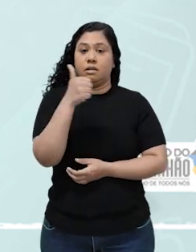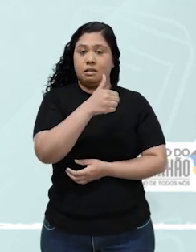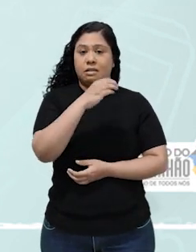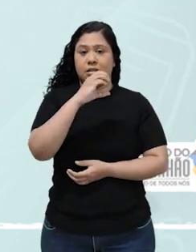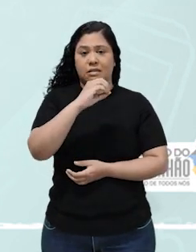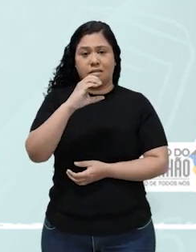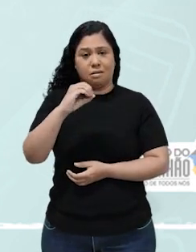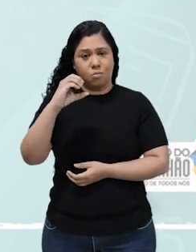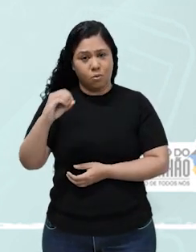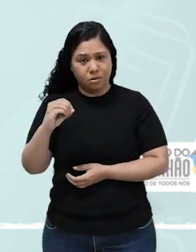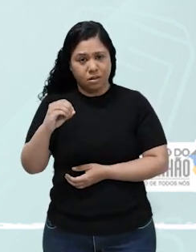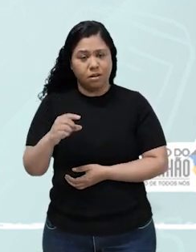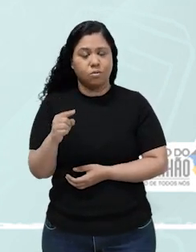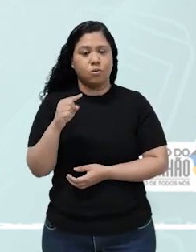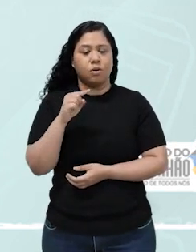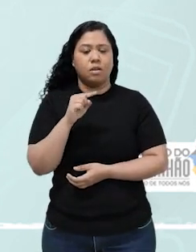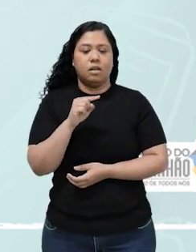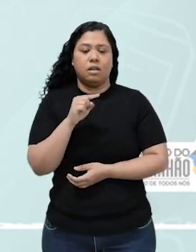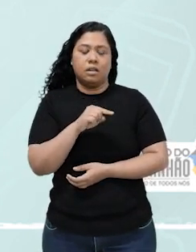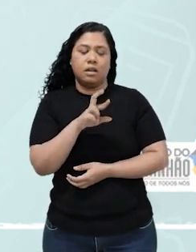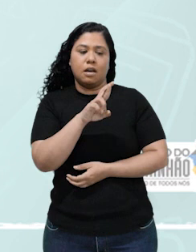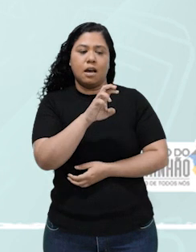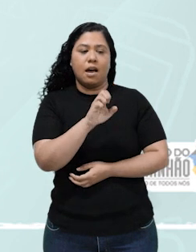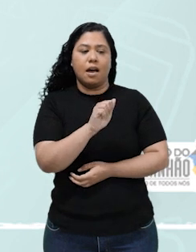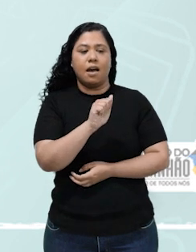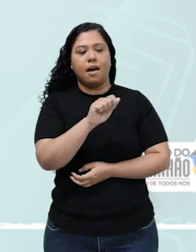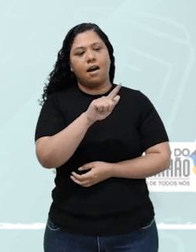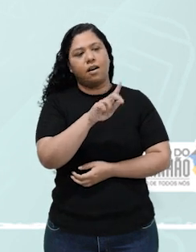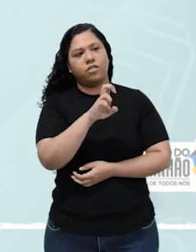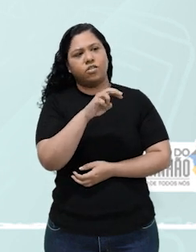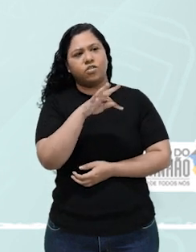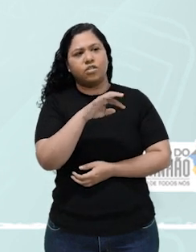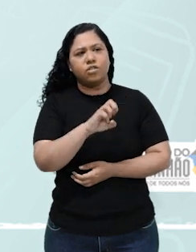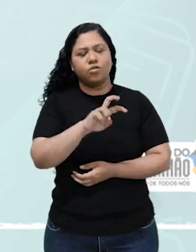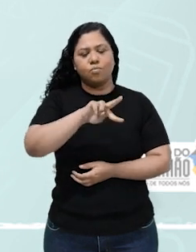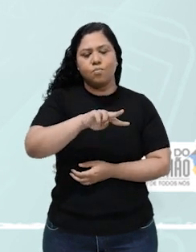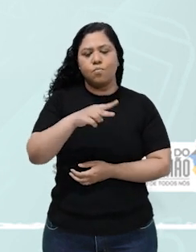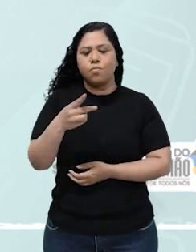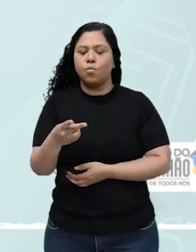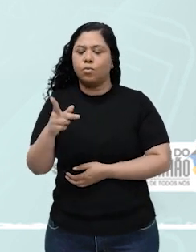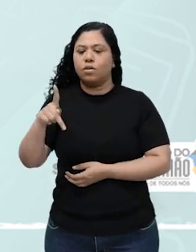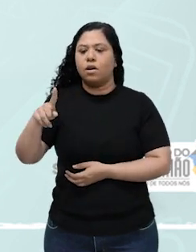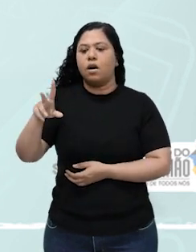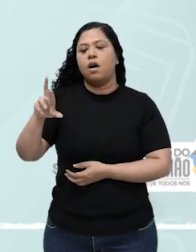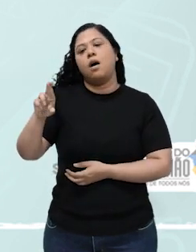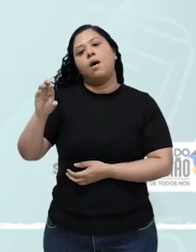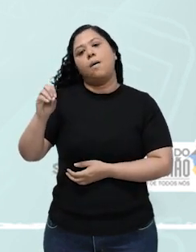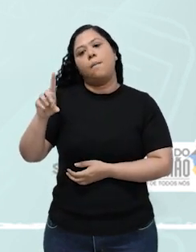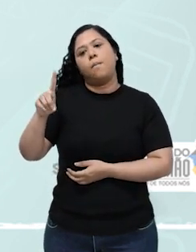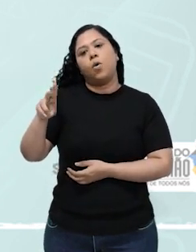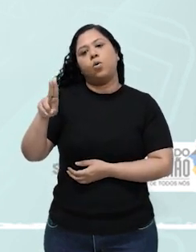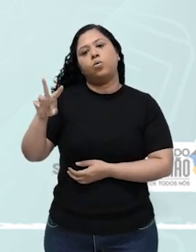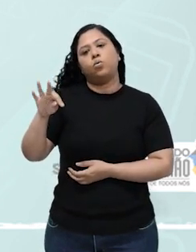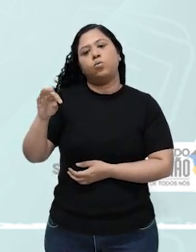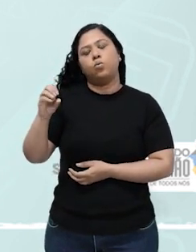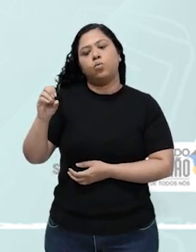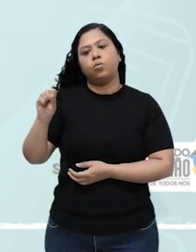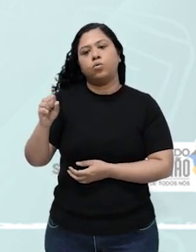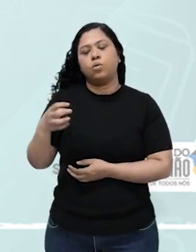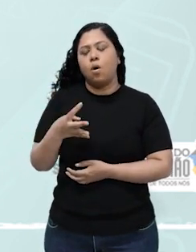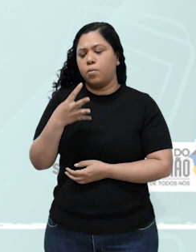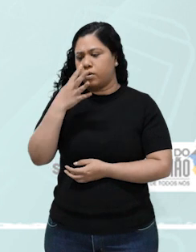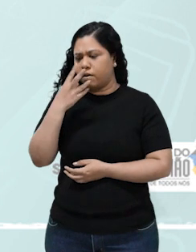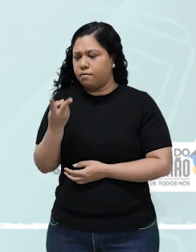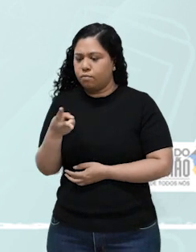100% dos reagentes são convertidos em produtos e não se observa o contrário ocorrer. Então,